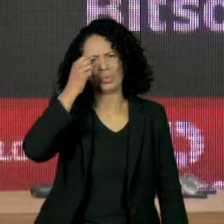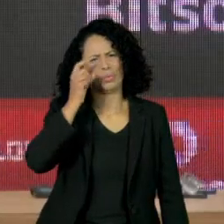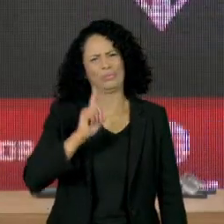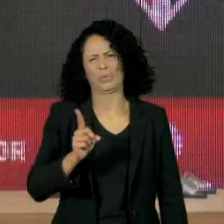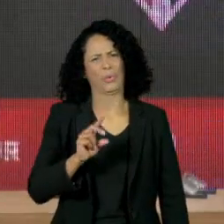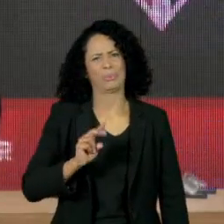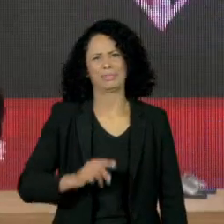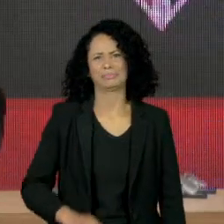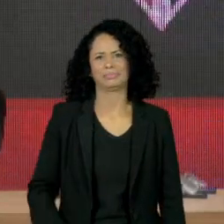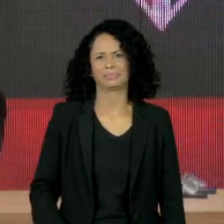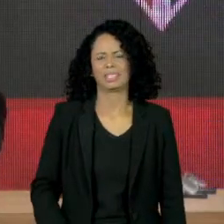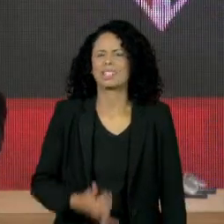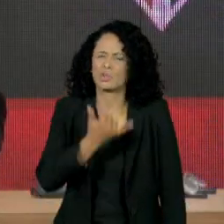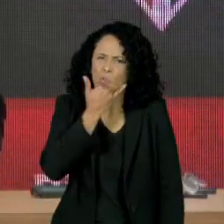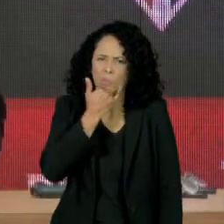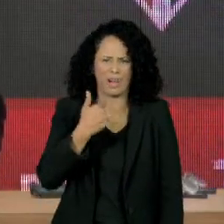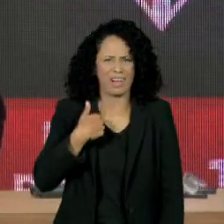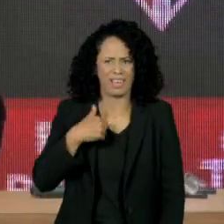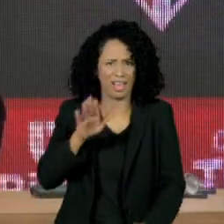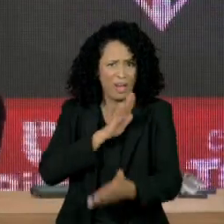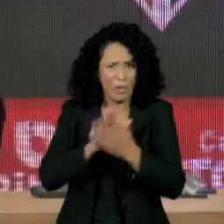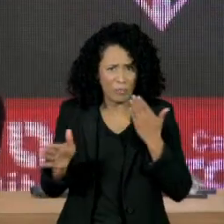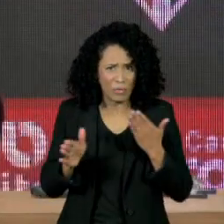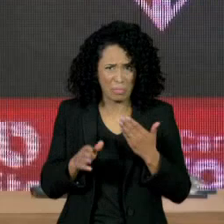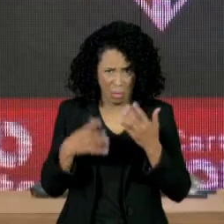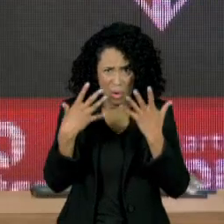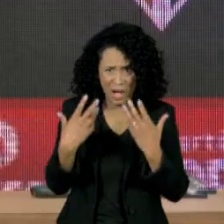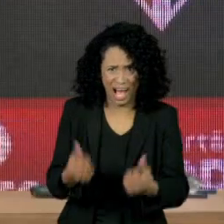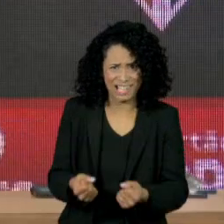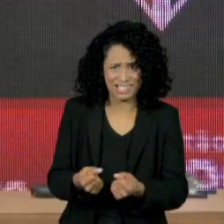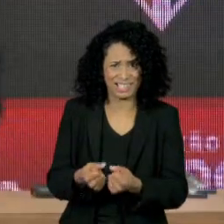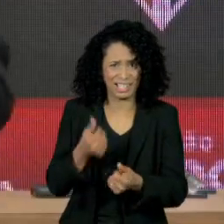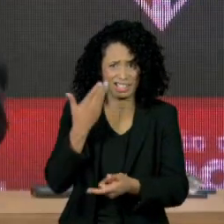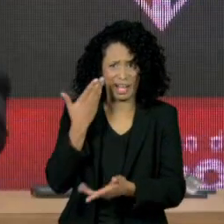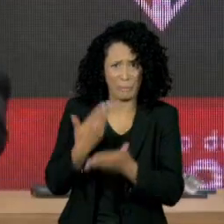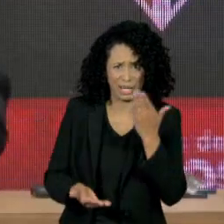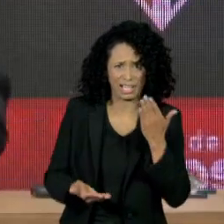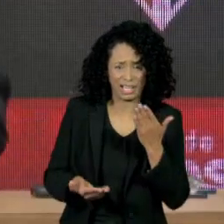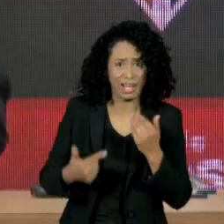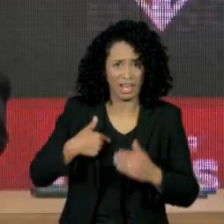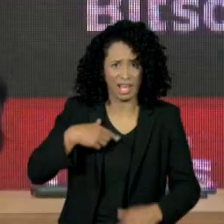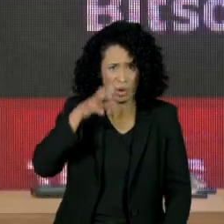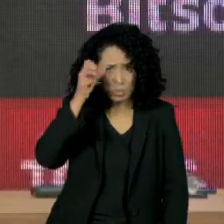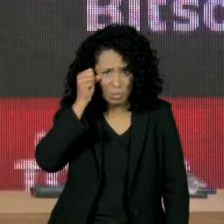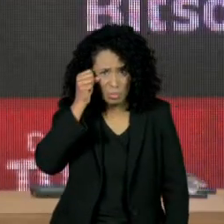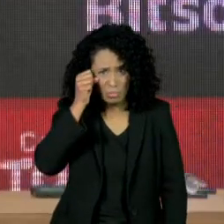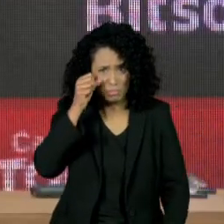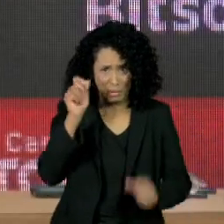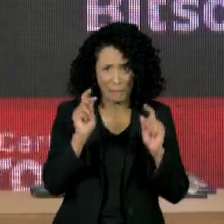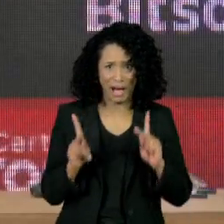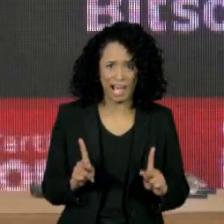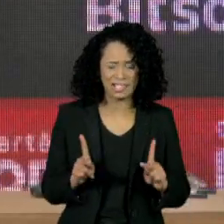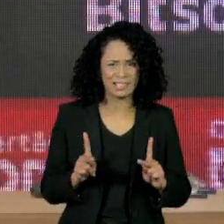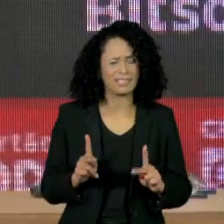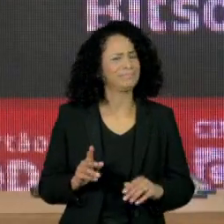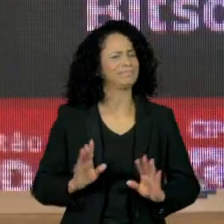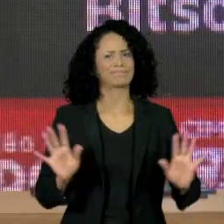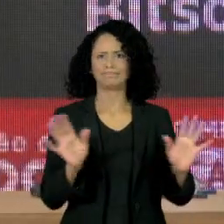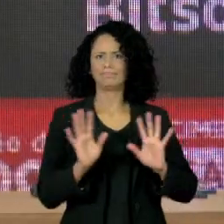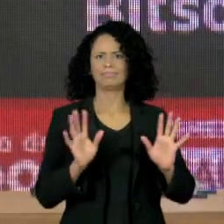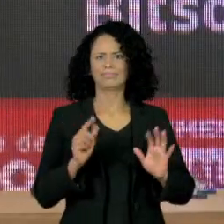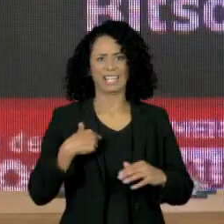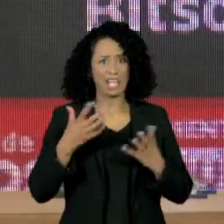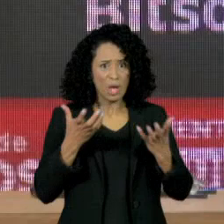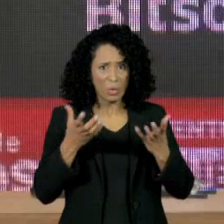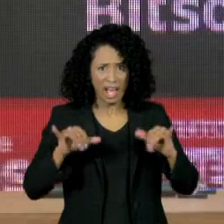conforma. Você acha que eu vou embora conformado para a casa? Você acha que eu vou dormir? Você acha que em algum momento nós queríamos